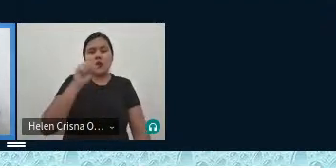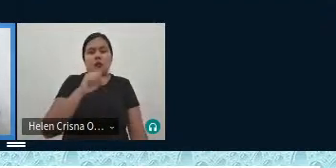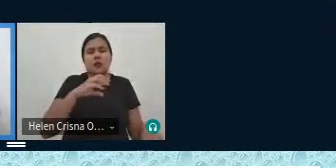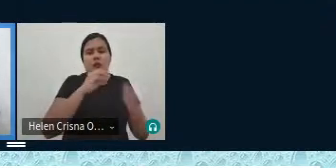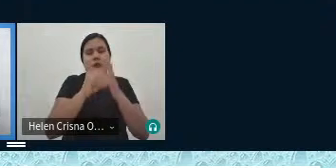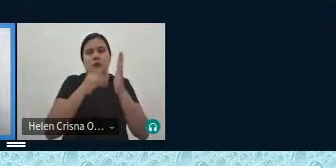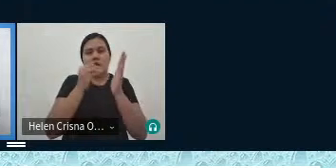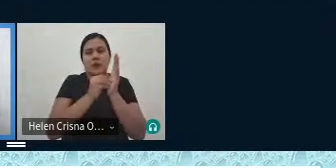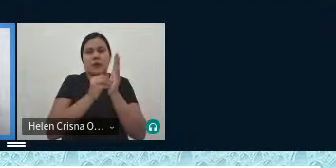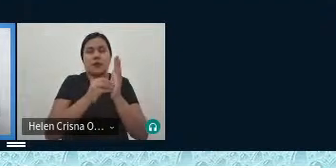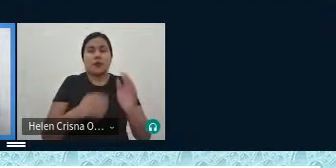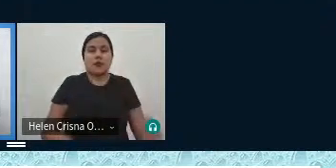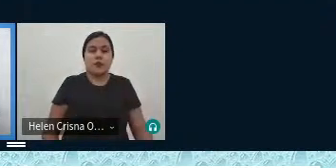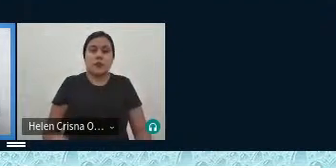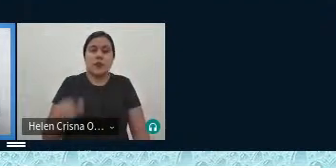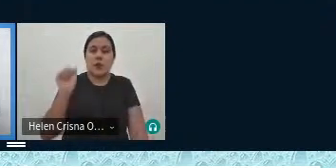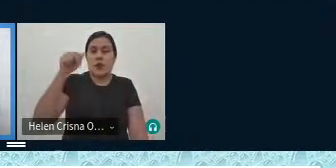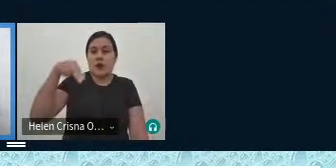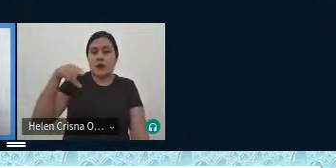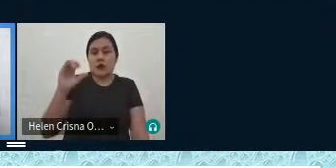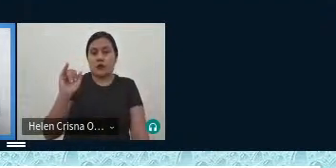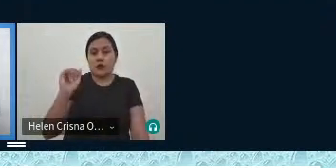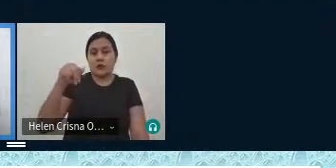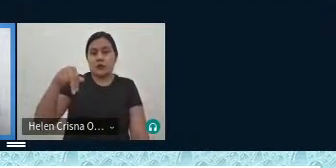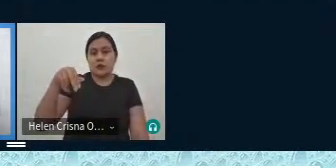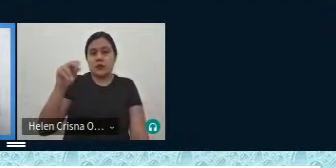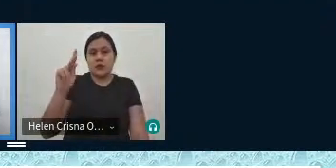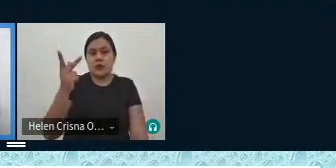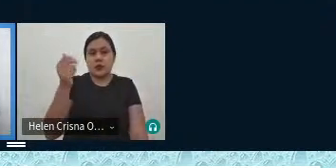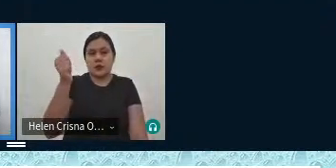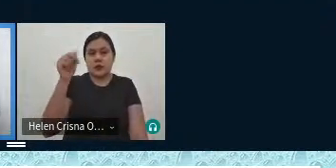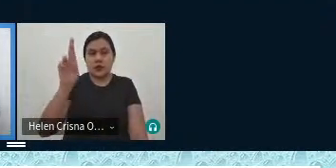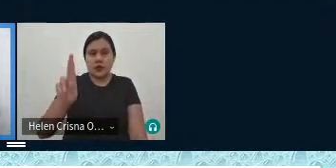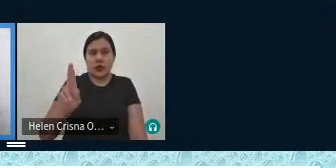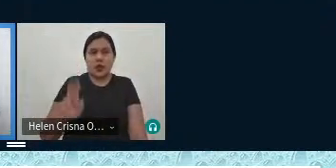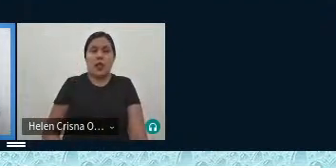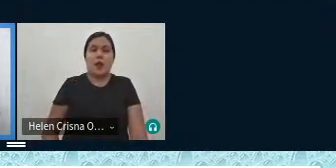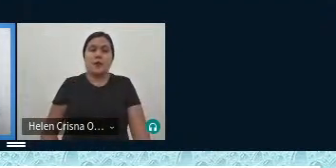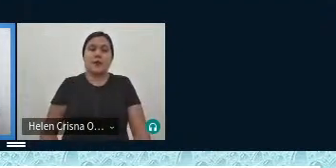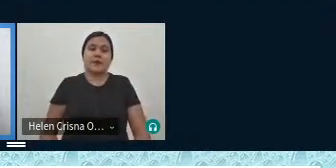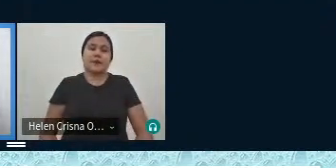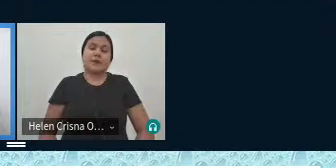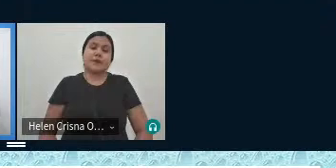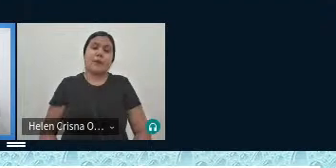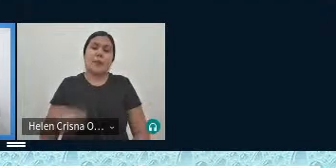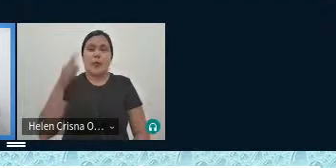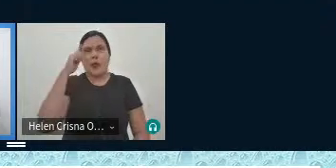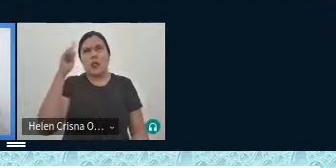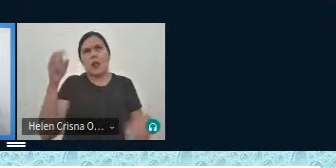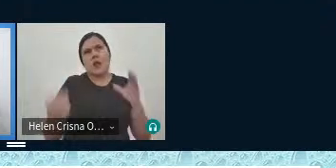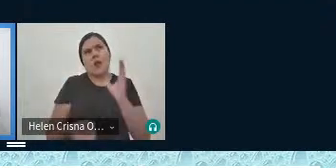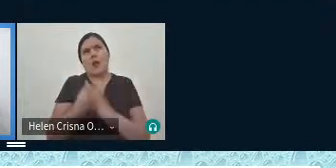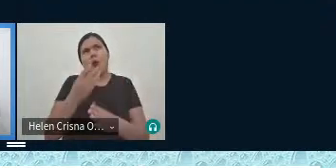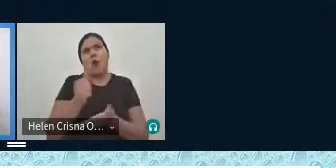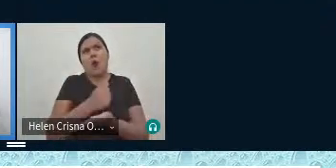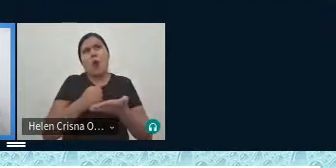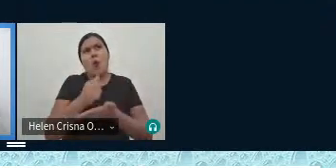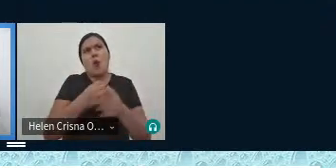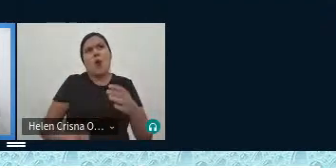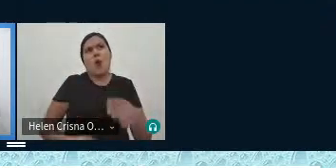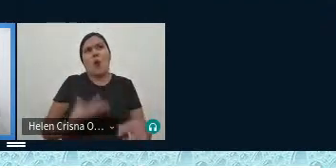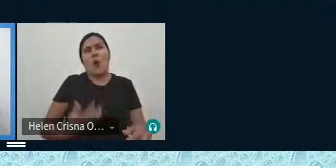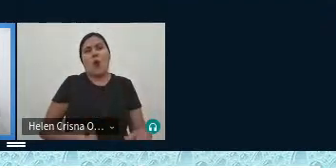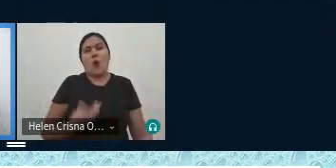Ansinhar o objeto aparece ali na imagem e a ideia que foi construída foi com base no poema